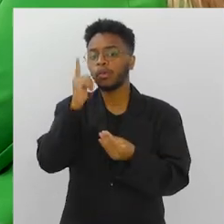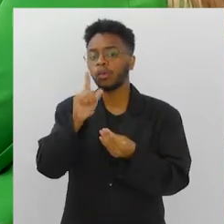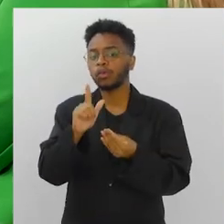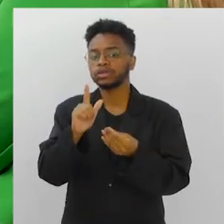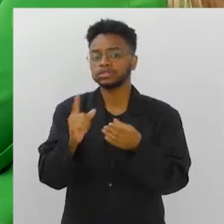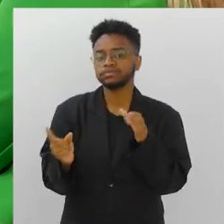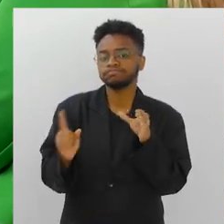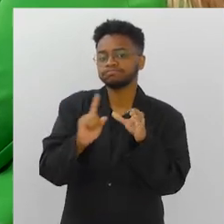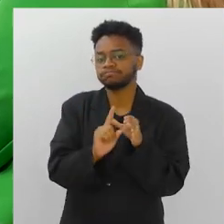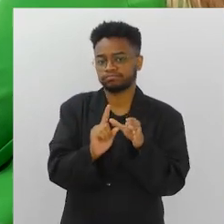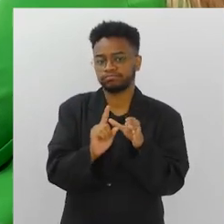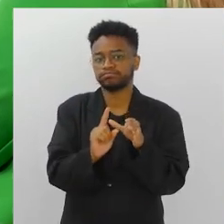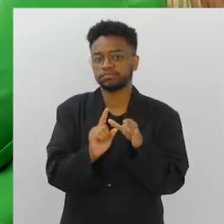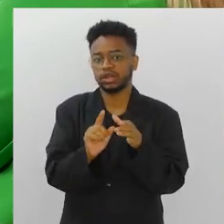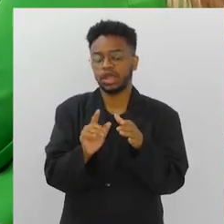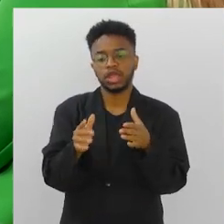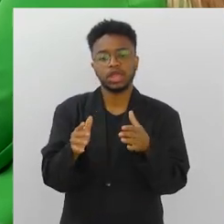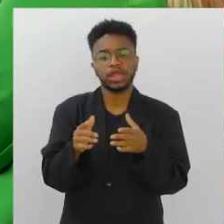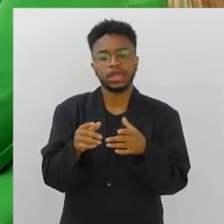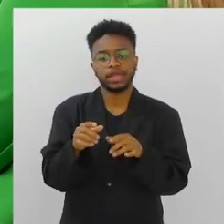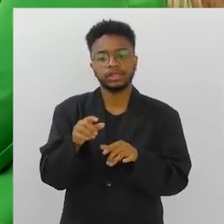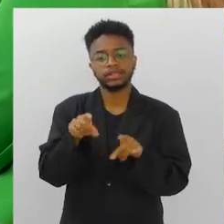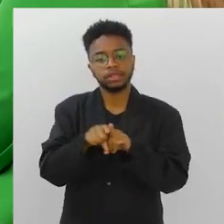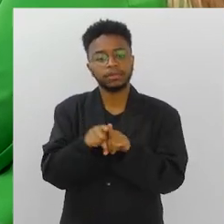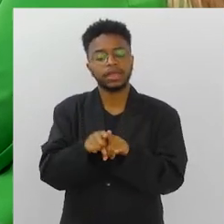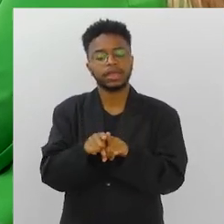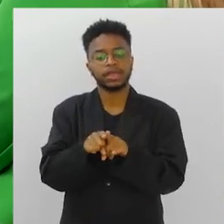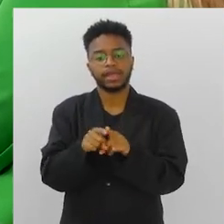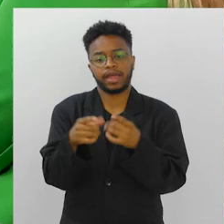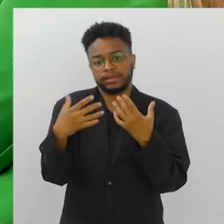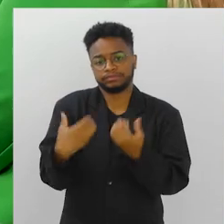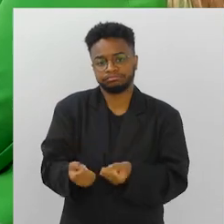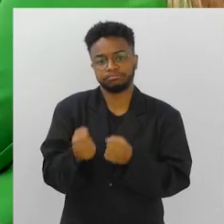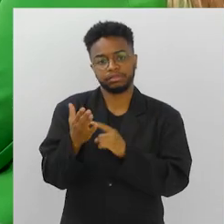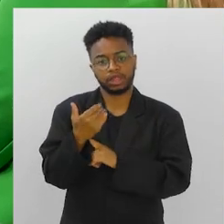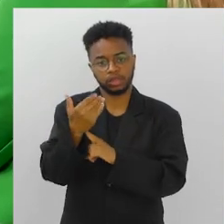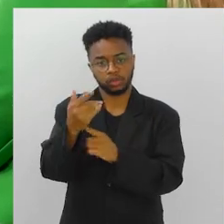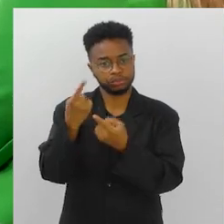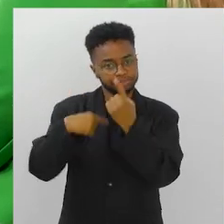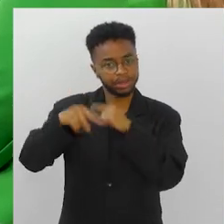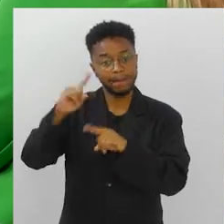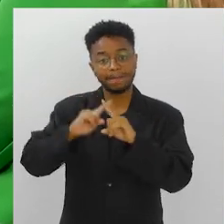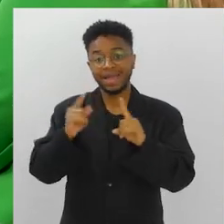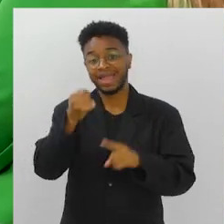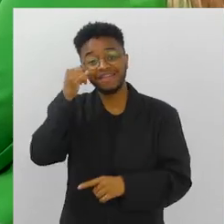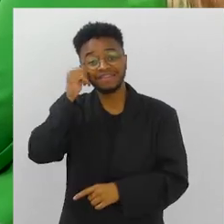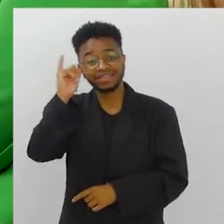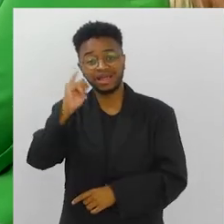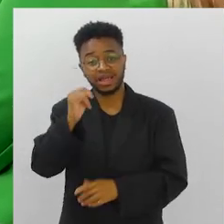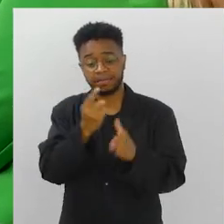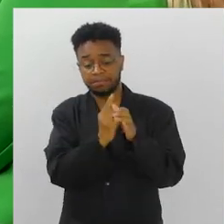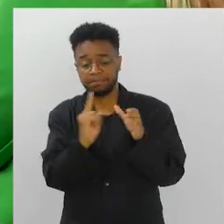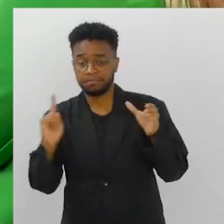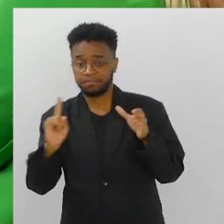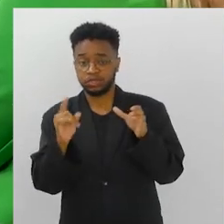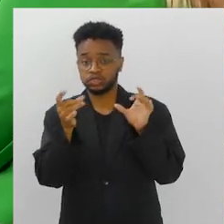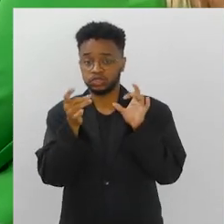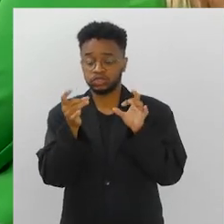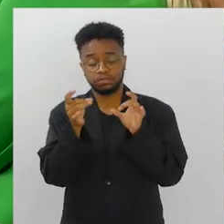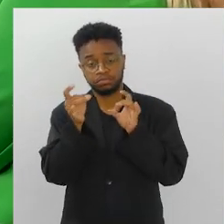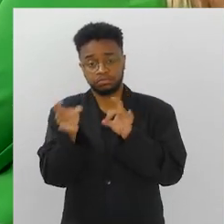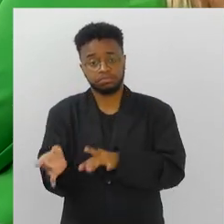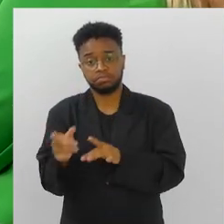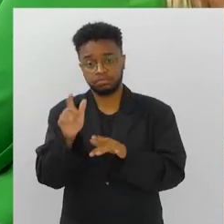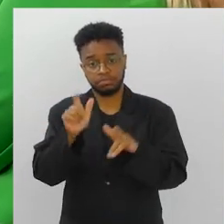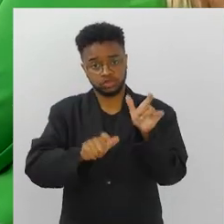fazer essa inclusão, absorver os avanços tecnológicos sem excluir pessoas. a gente tem que